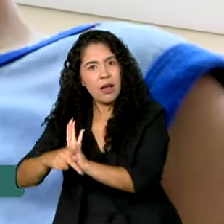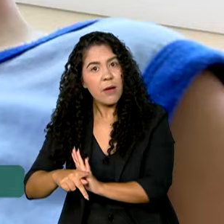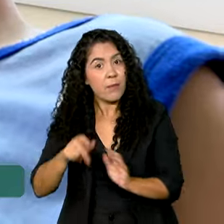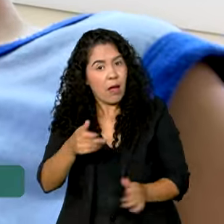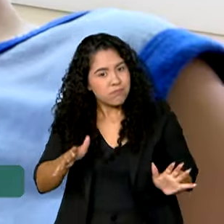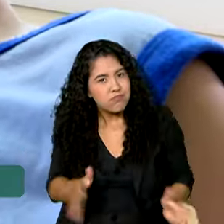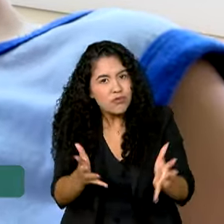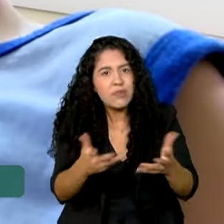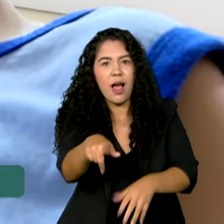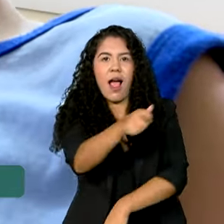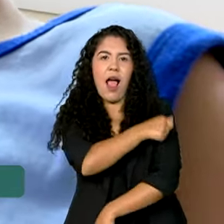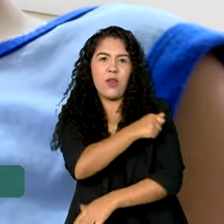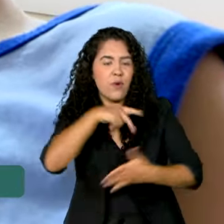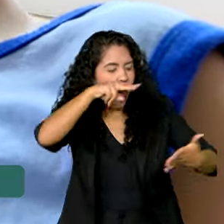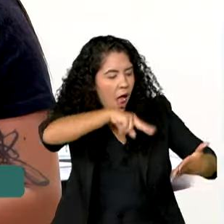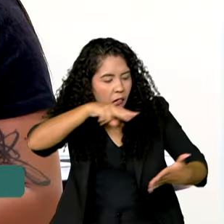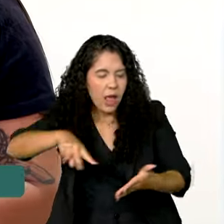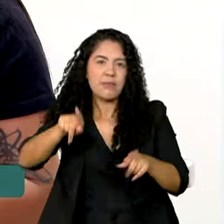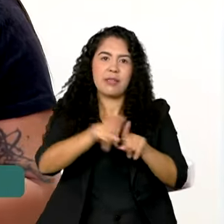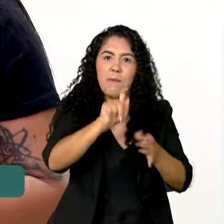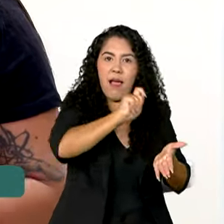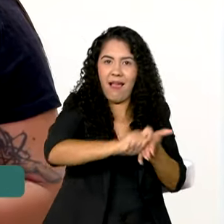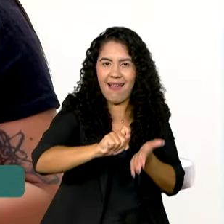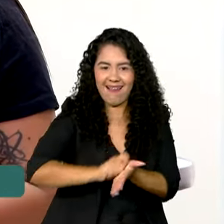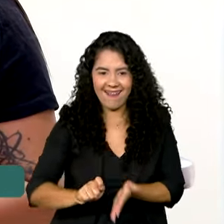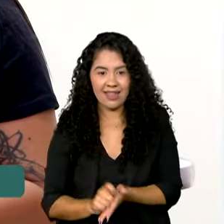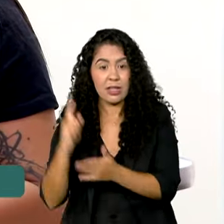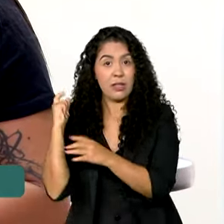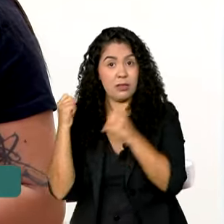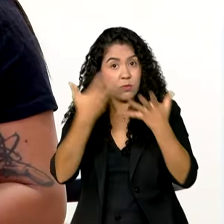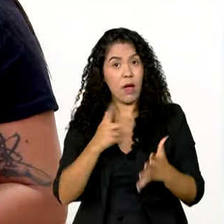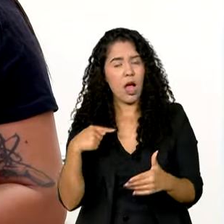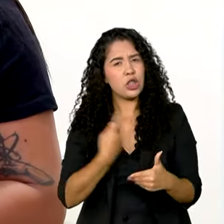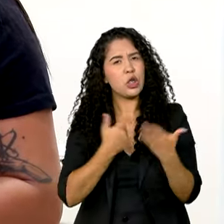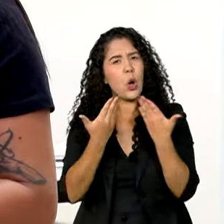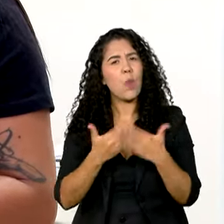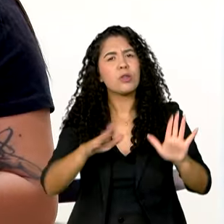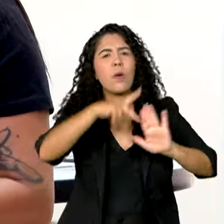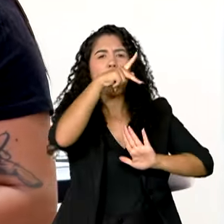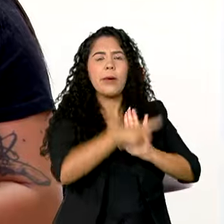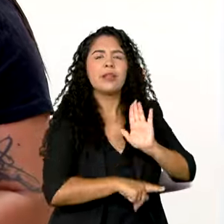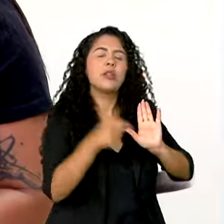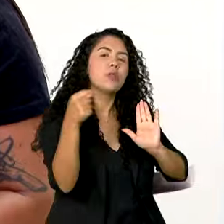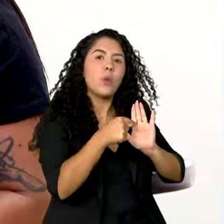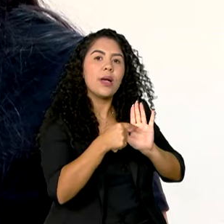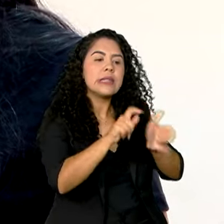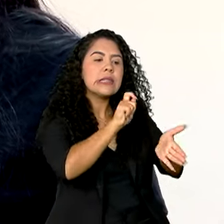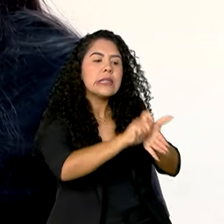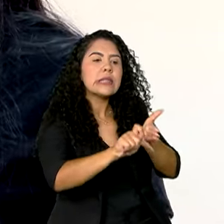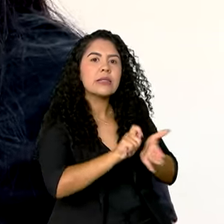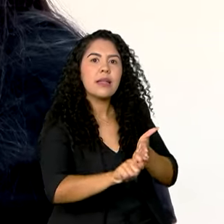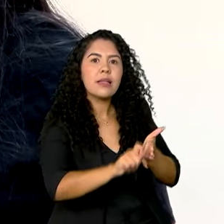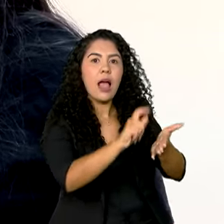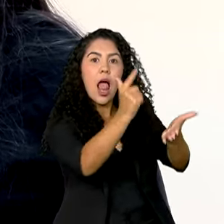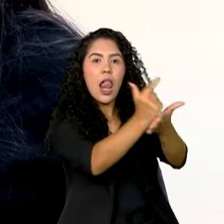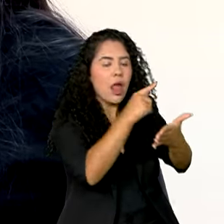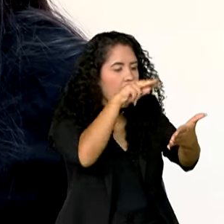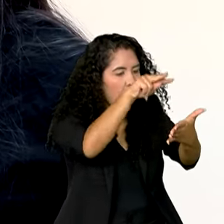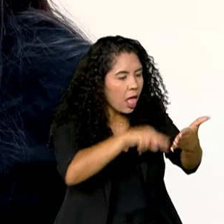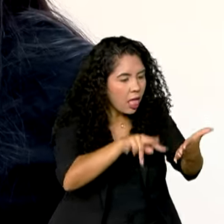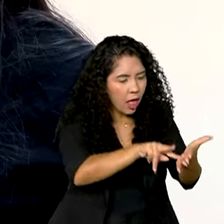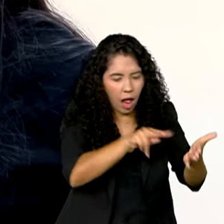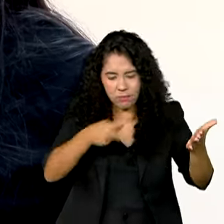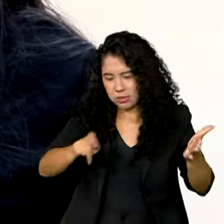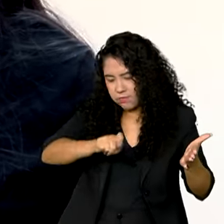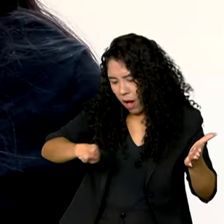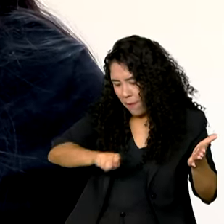na leitura e escrita. Nós iniciamos o projeto de escrita do livro. A porta da sala de